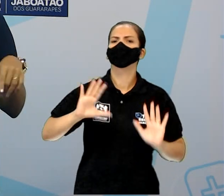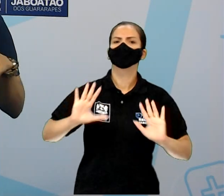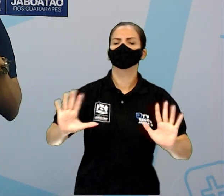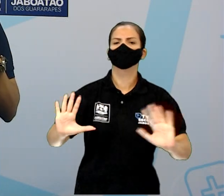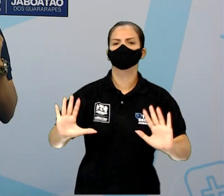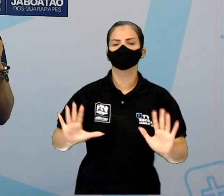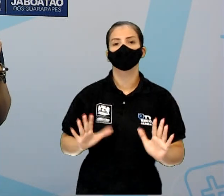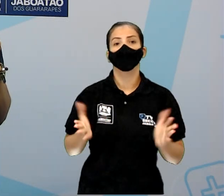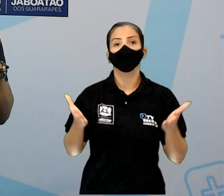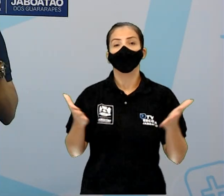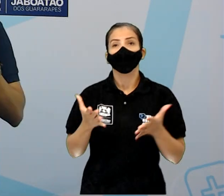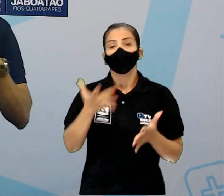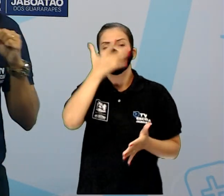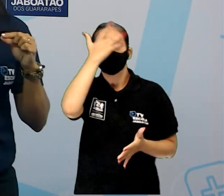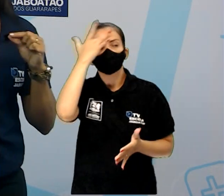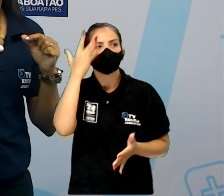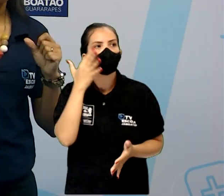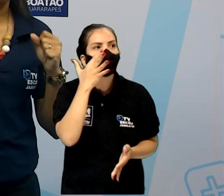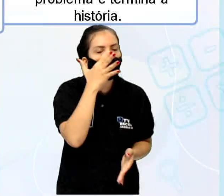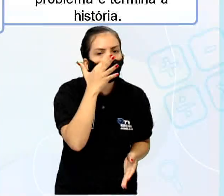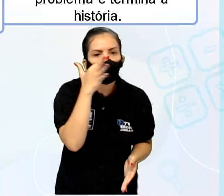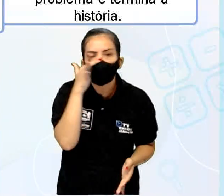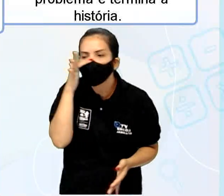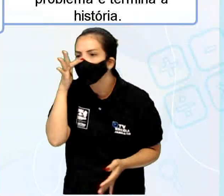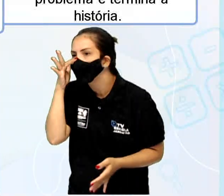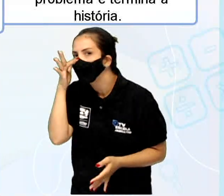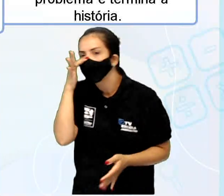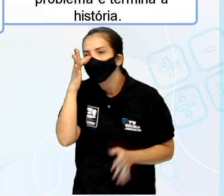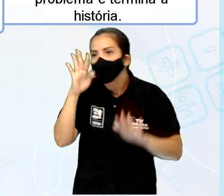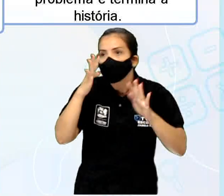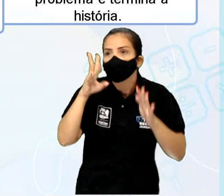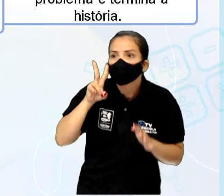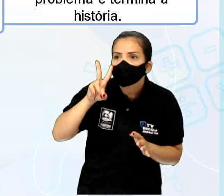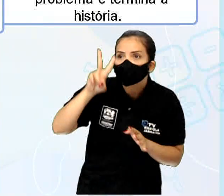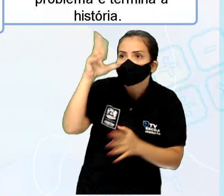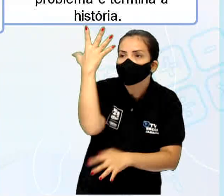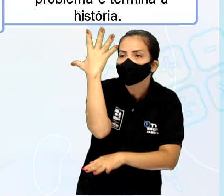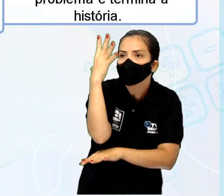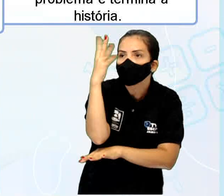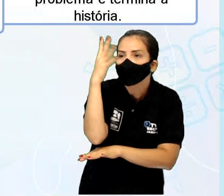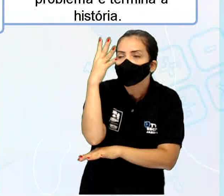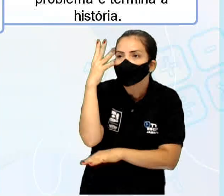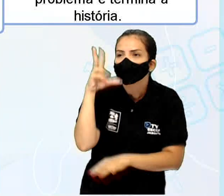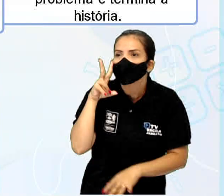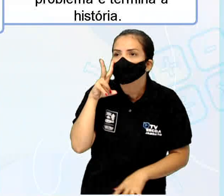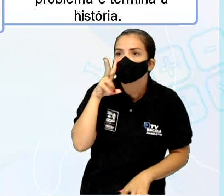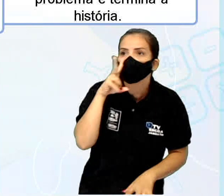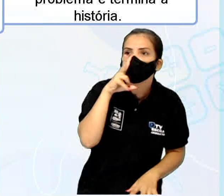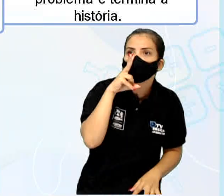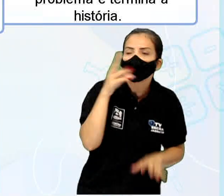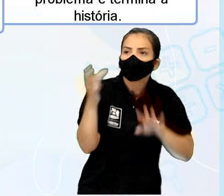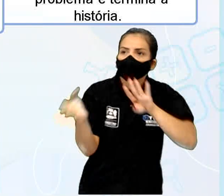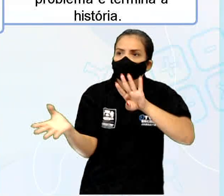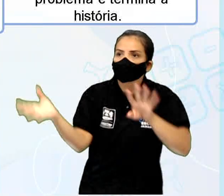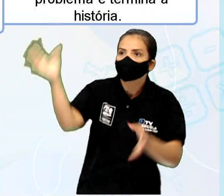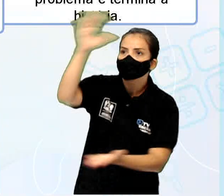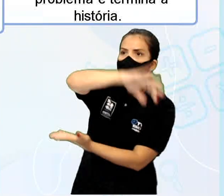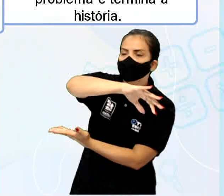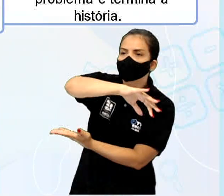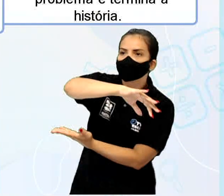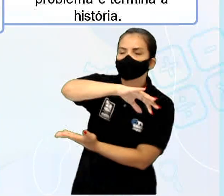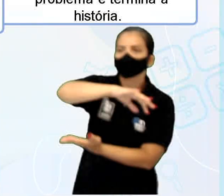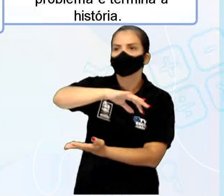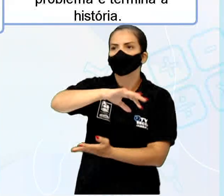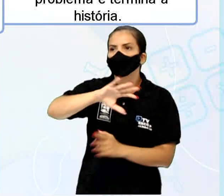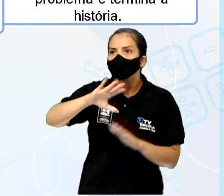quando avistam de longe, veem que ele está de ponta cabeça. Enquanto